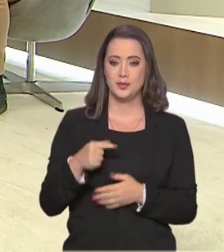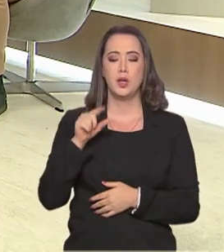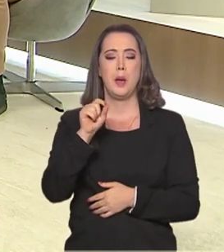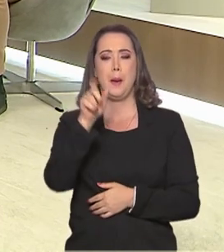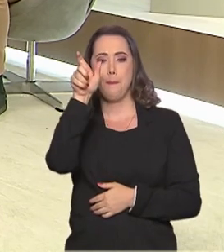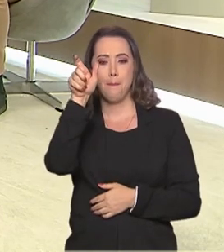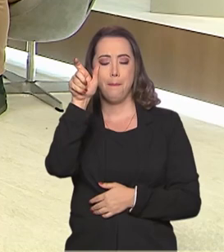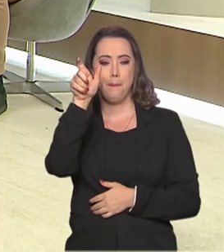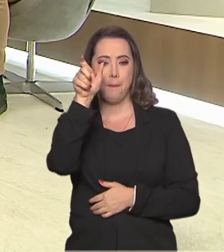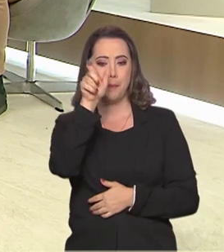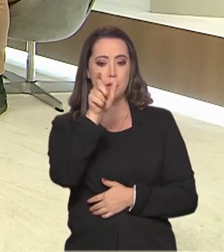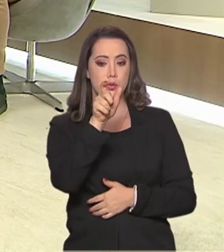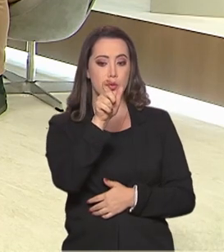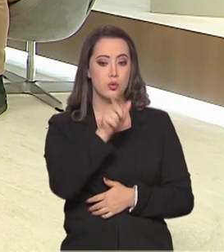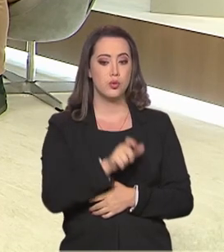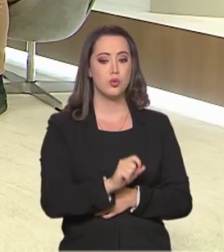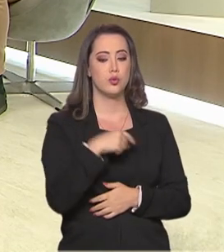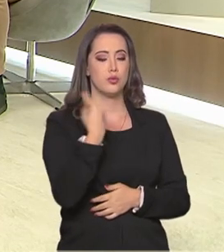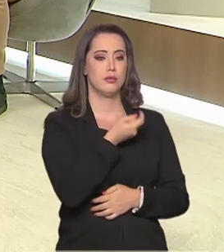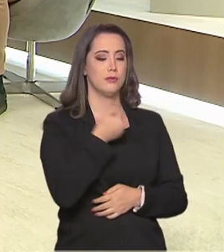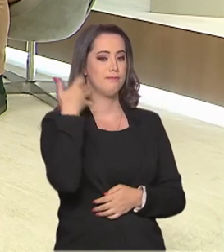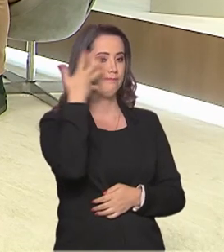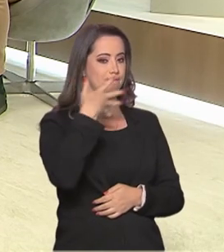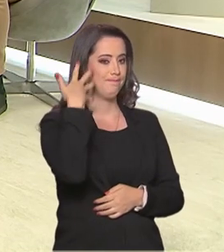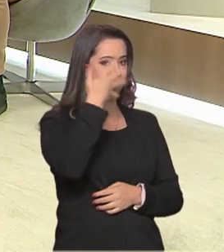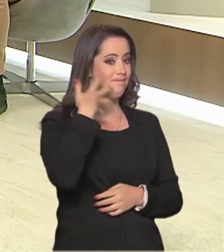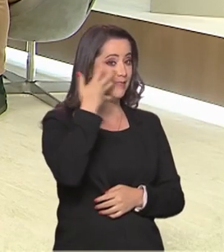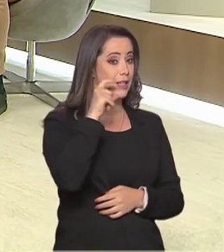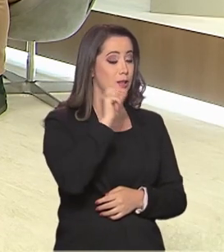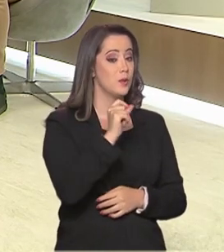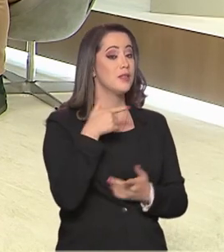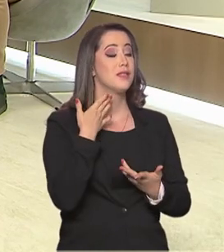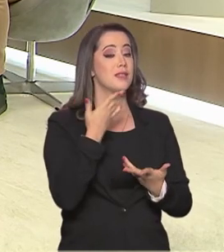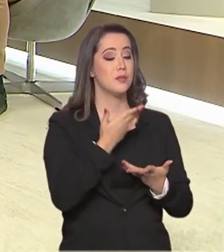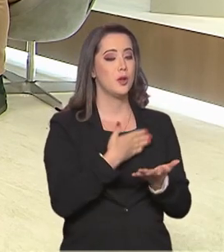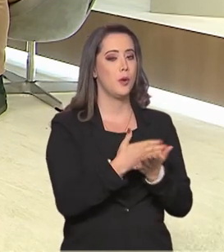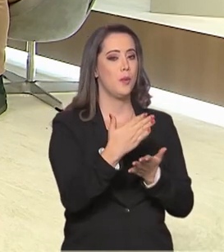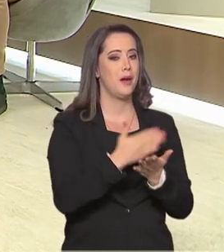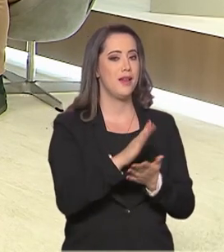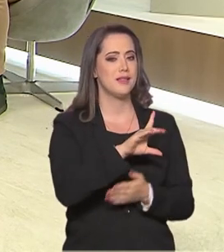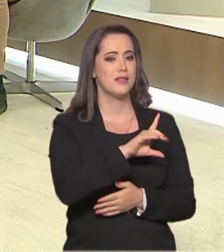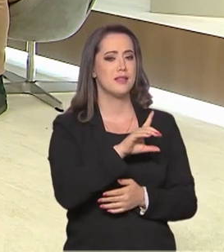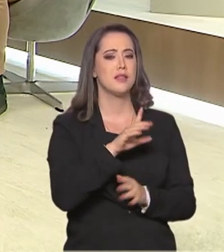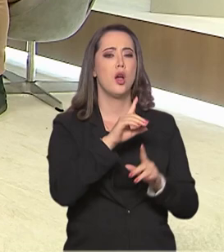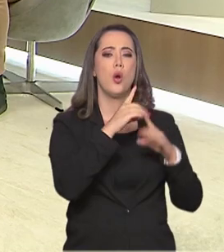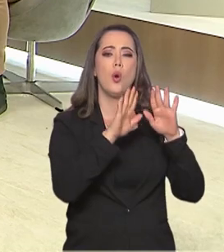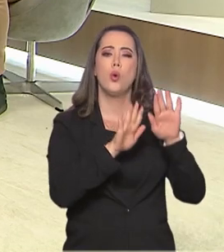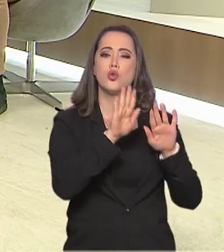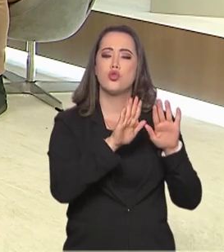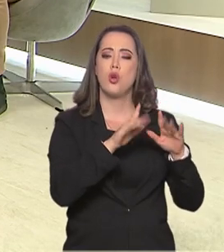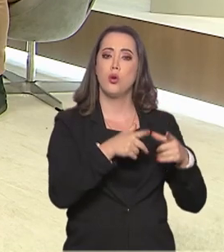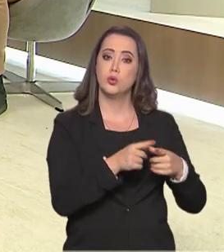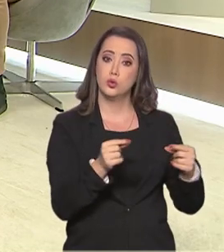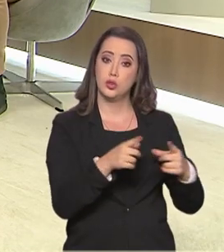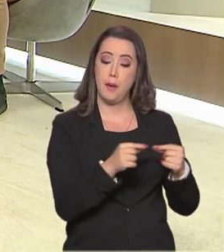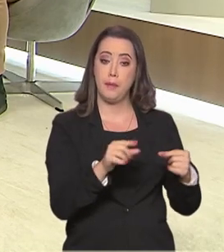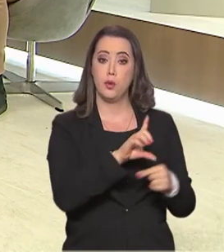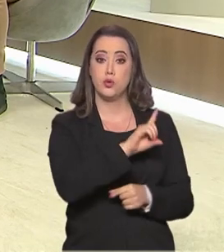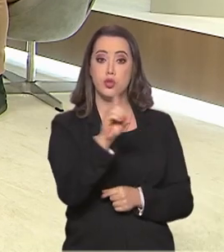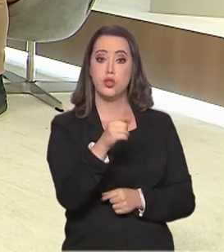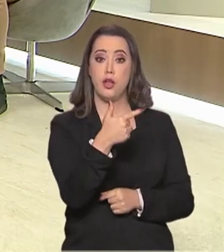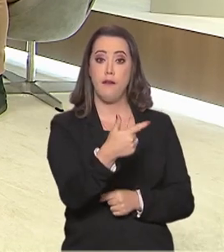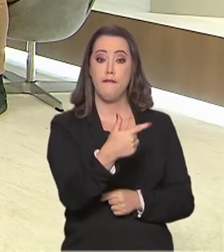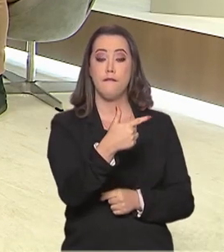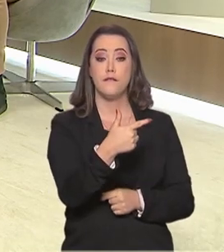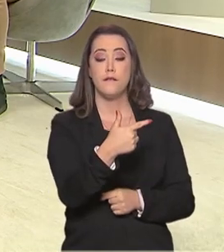explica sobre a participação do Brasil na competição do Japão que começa no dia 23 de julho neste mês e também